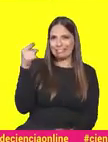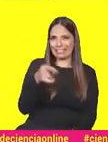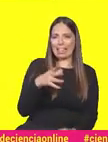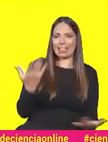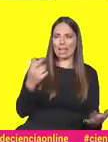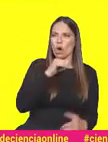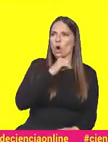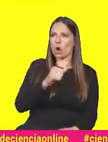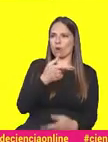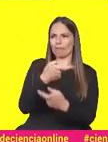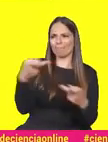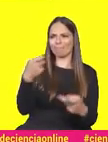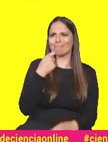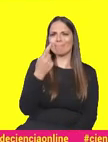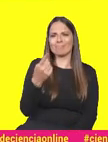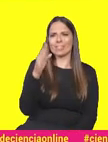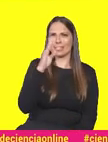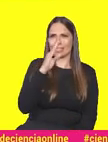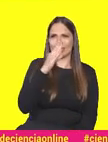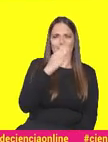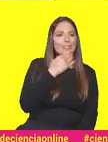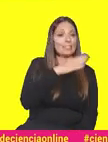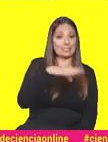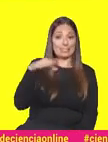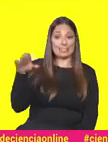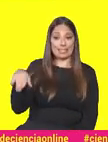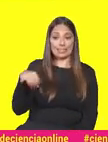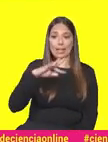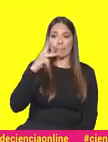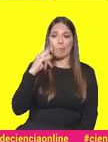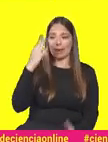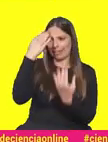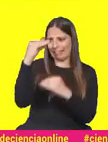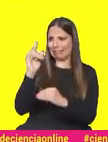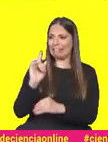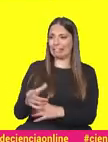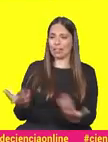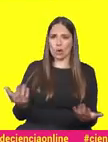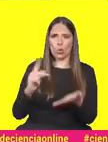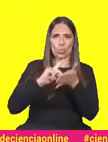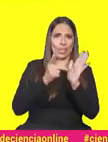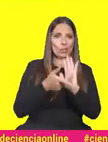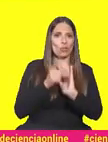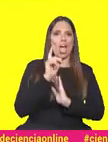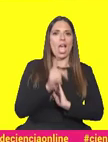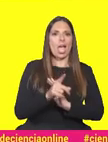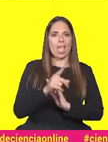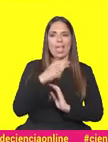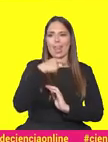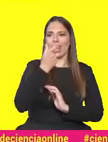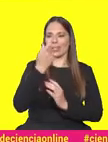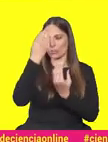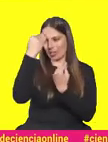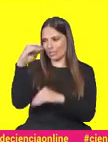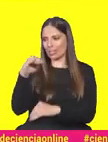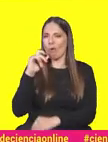concorda com a expressão que diz que ciência é aquilo que os pais ensinam aos filhos, tecnologia é aquilo que os netos ensinam